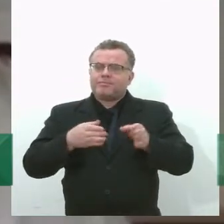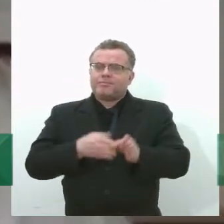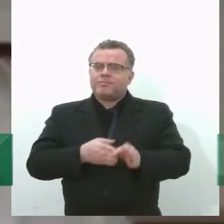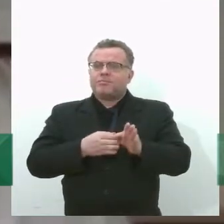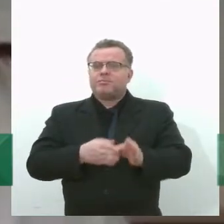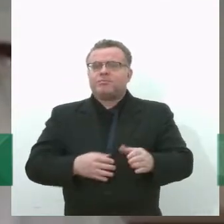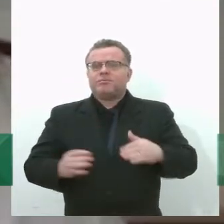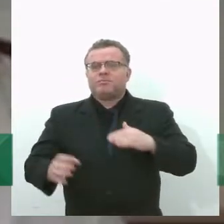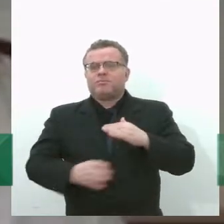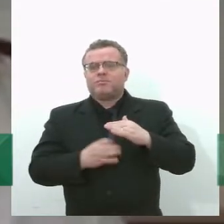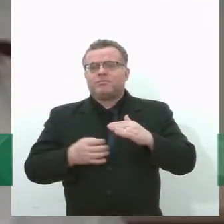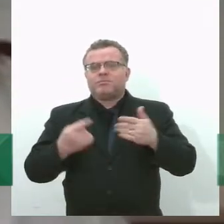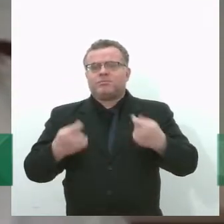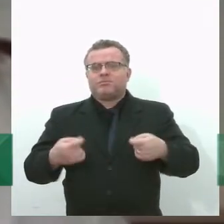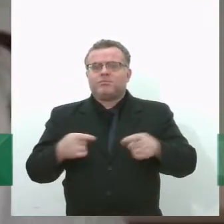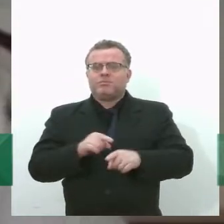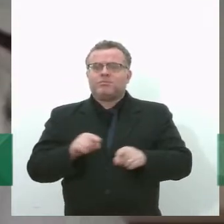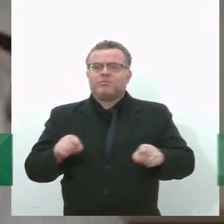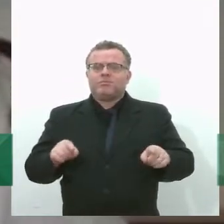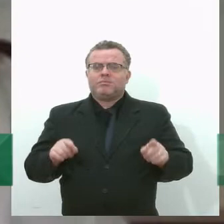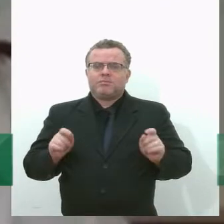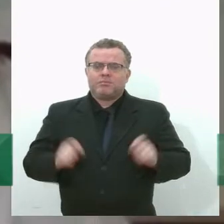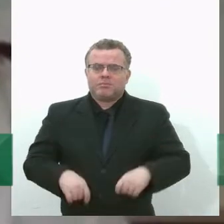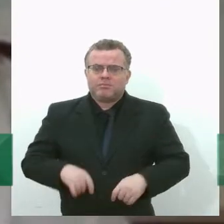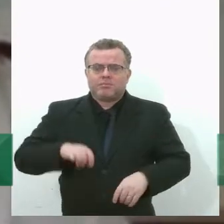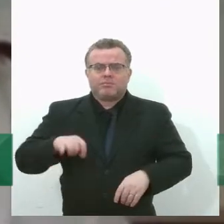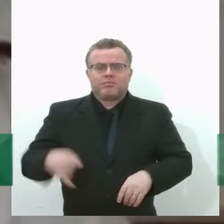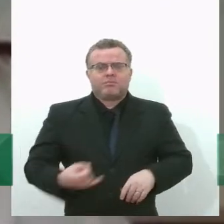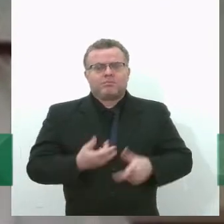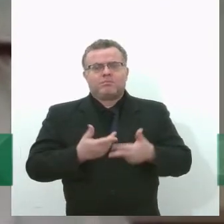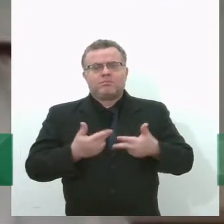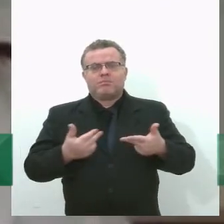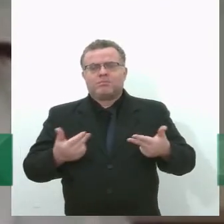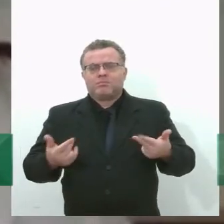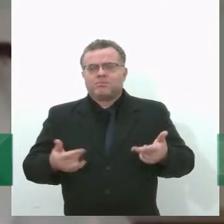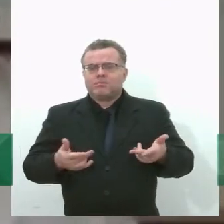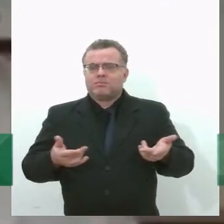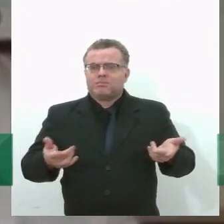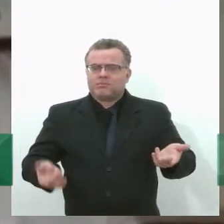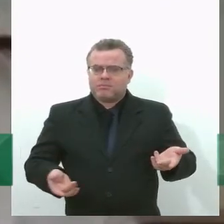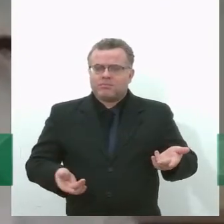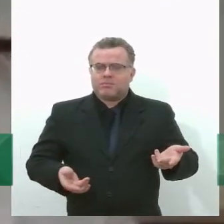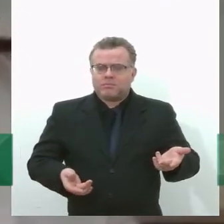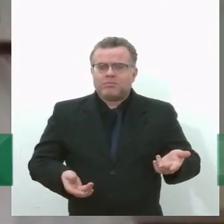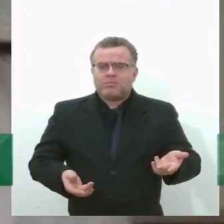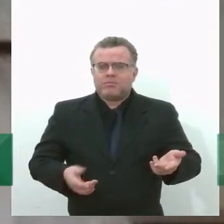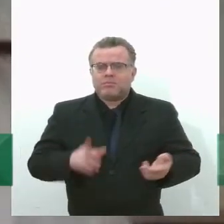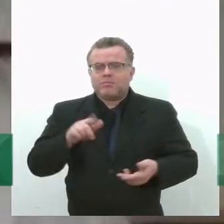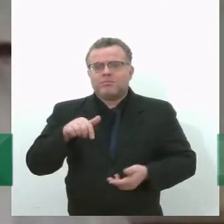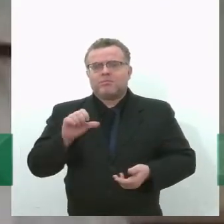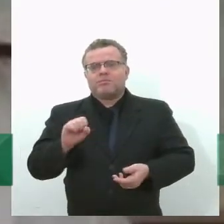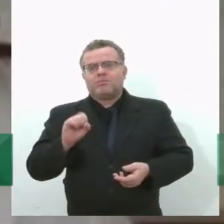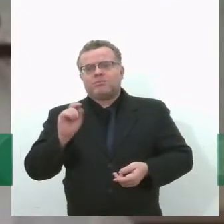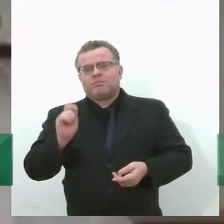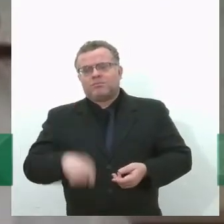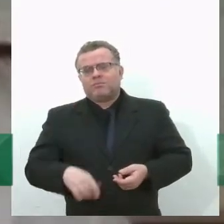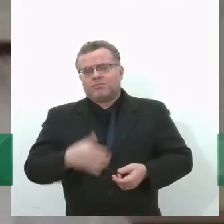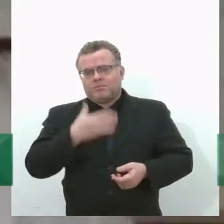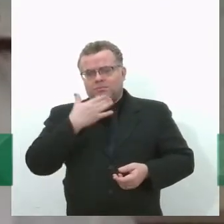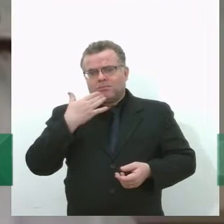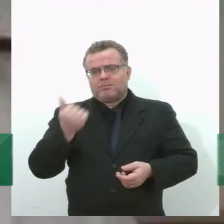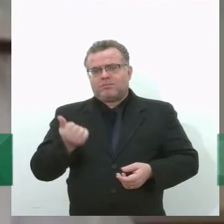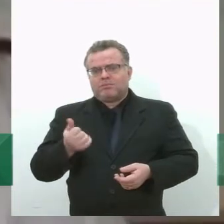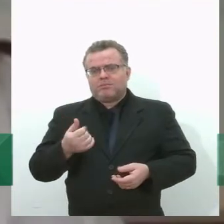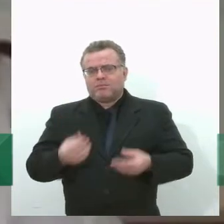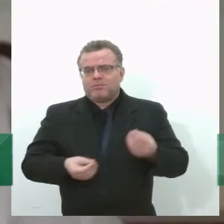de que elas devem fazer esse aproveitamento, né? Esse aproveitamento do biogás para melhor gerenciar os resíduos,